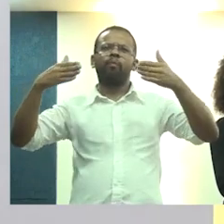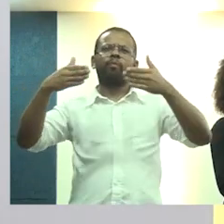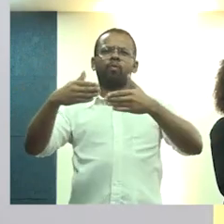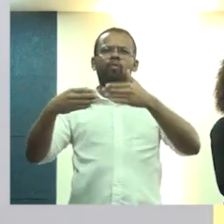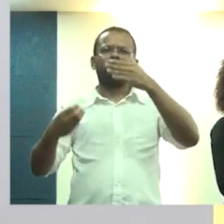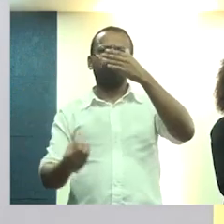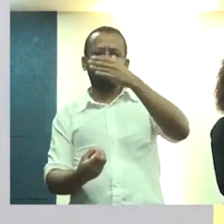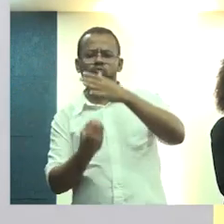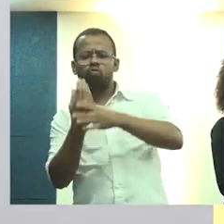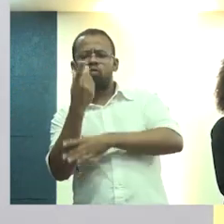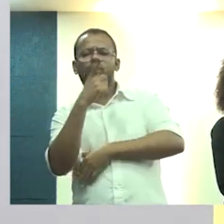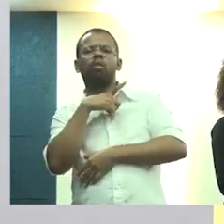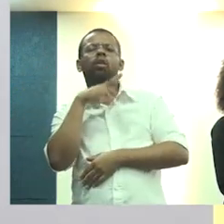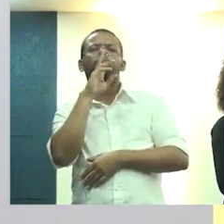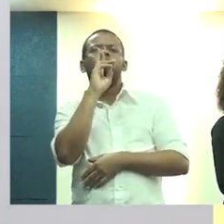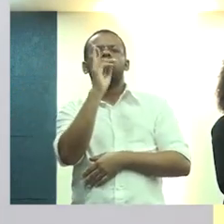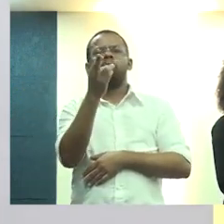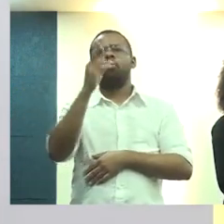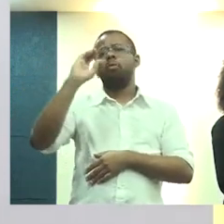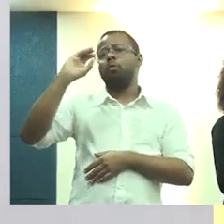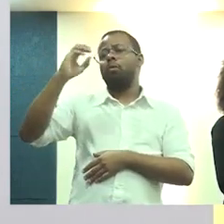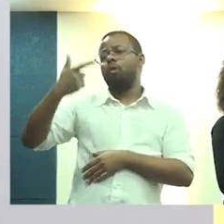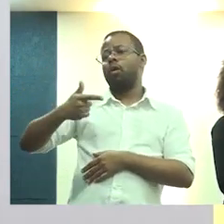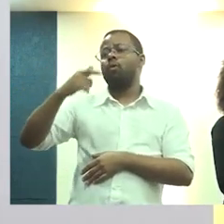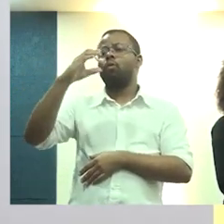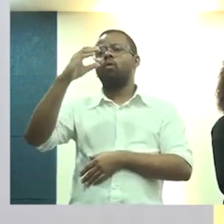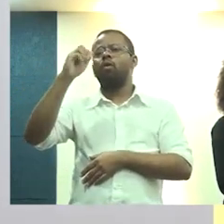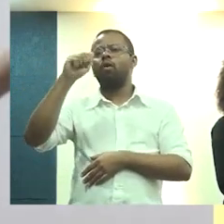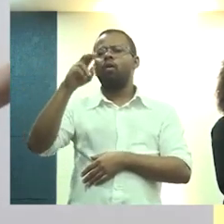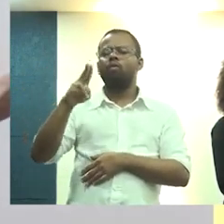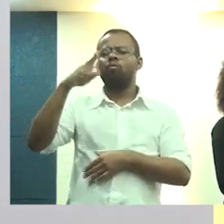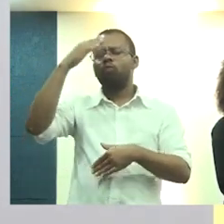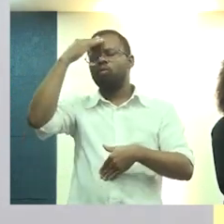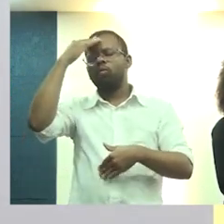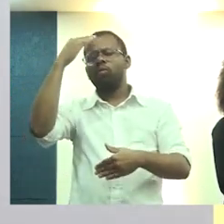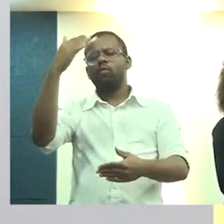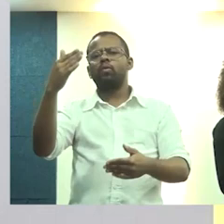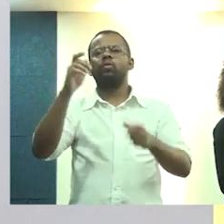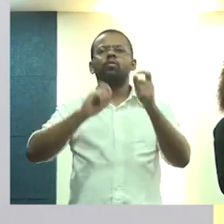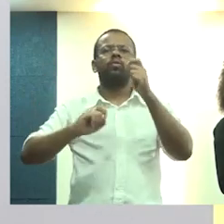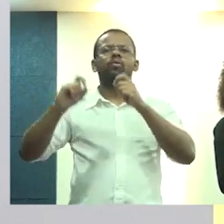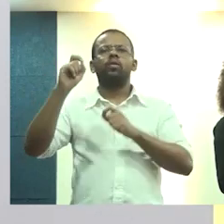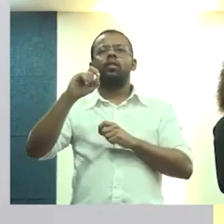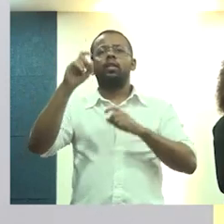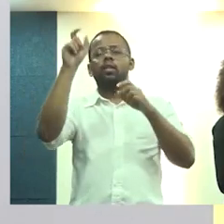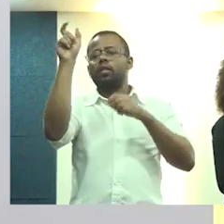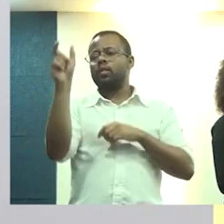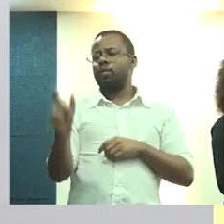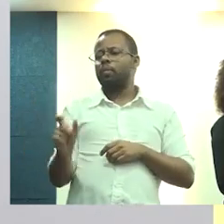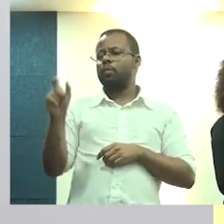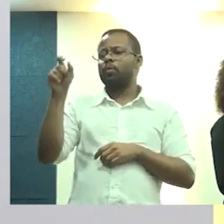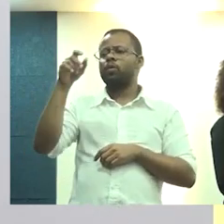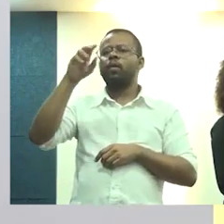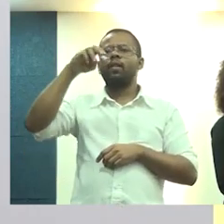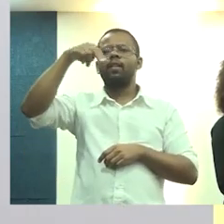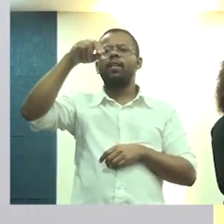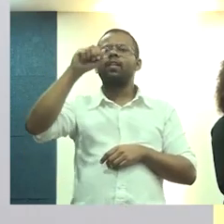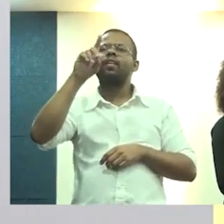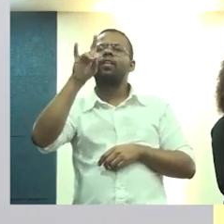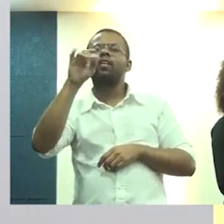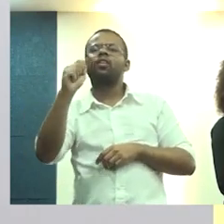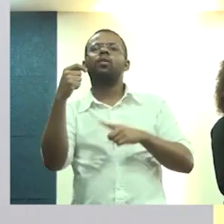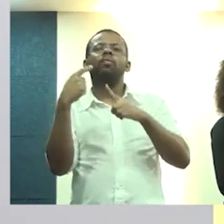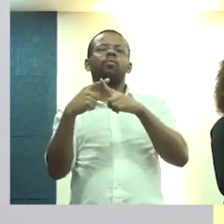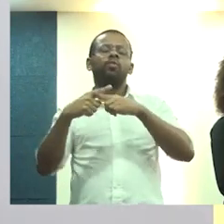a produzir esses resultados e, claro, o CAL, agradecendo na pessoa da presidenta Nádia,